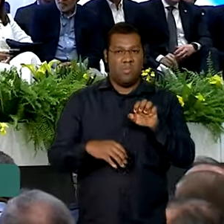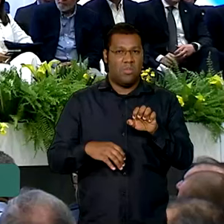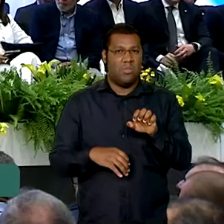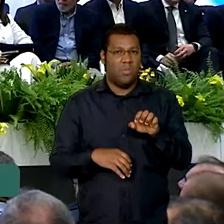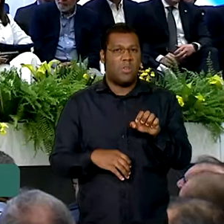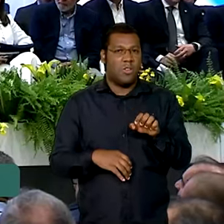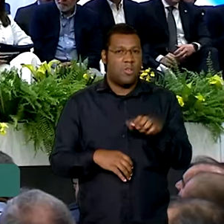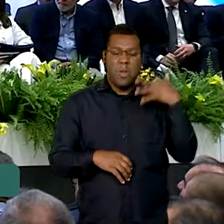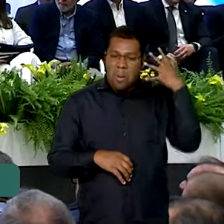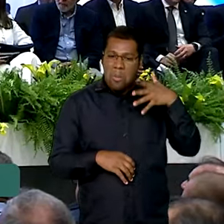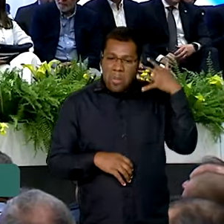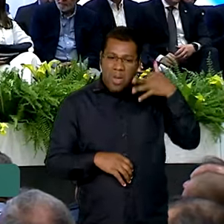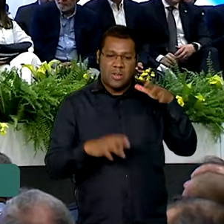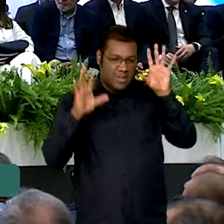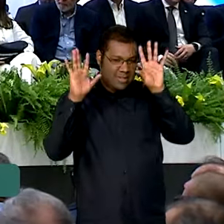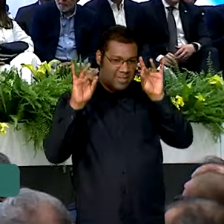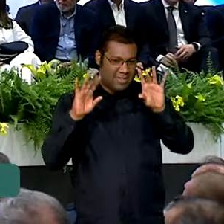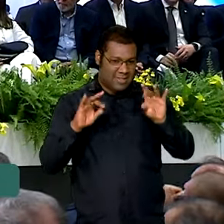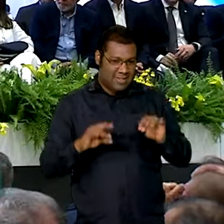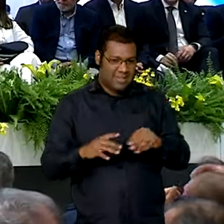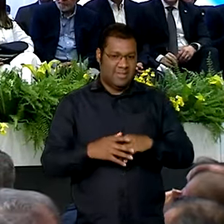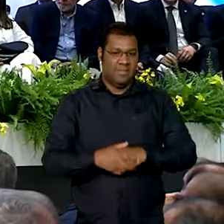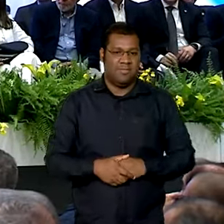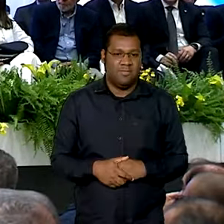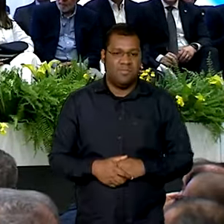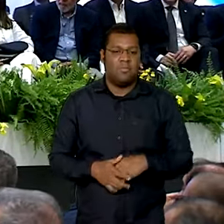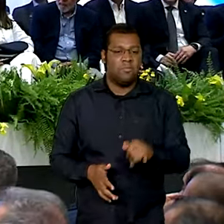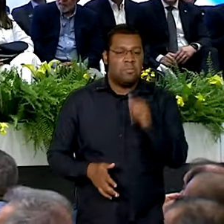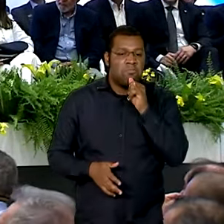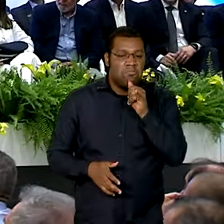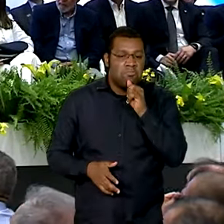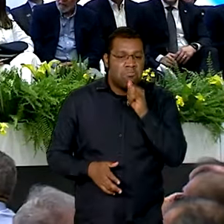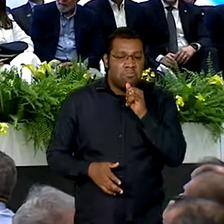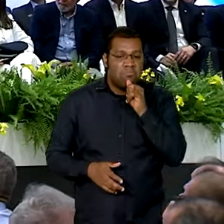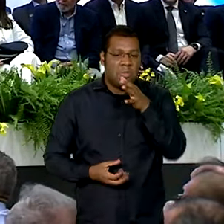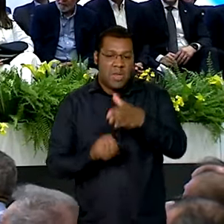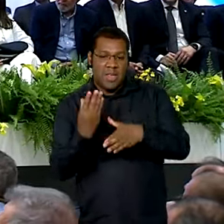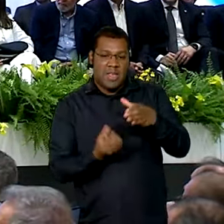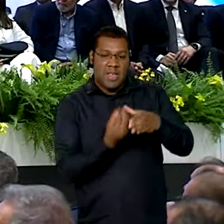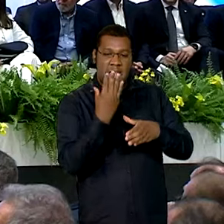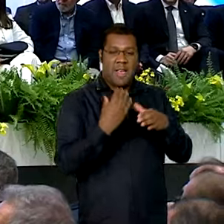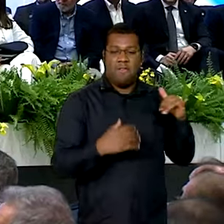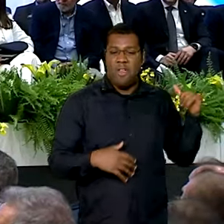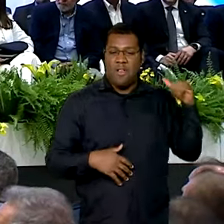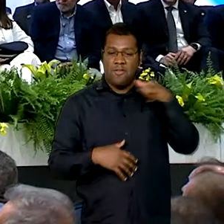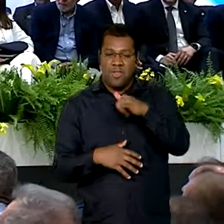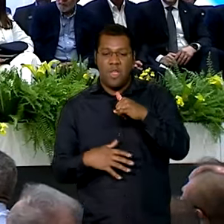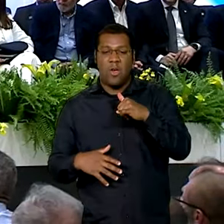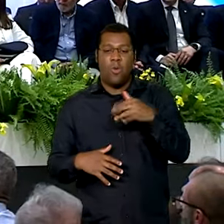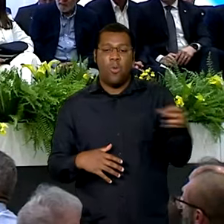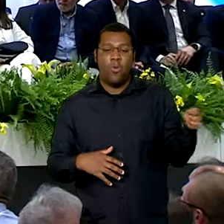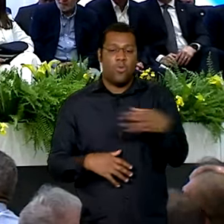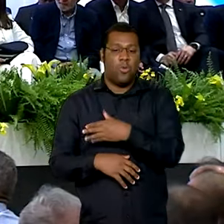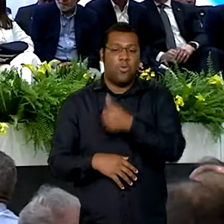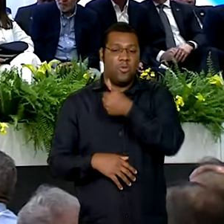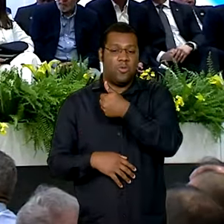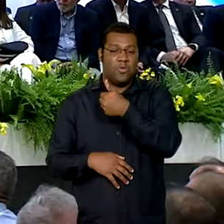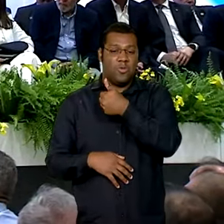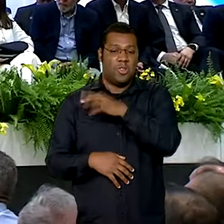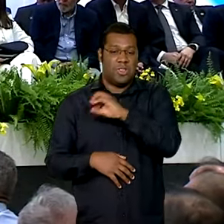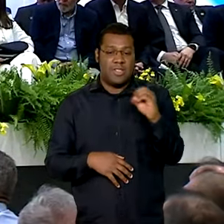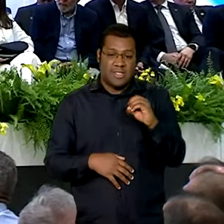ideia, uma ecomenda adicional de 100 aviões pode gerar aqui na Embraer mil empregos diretos